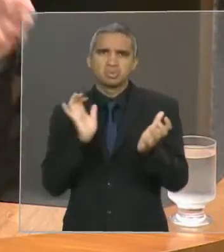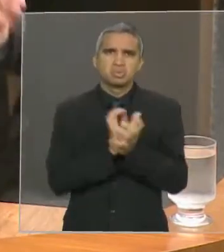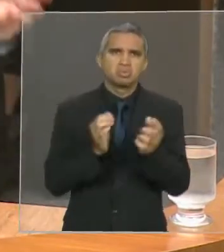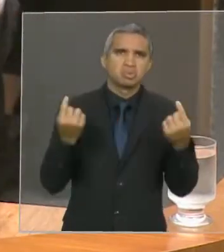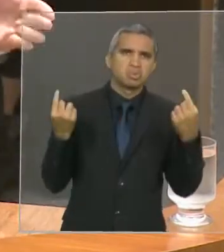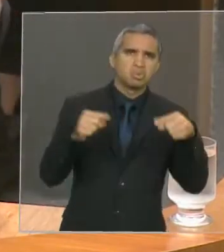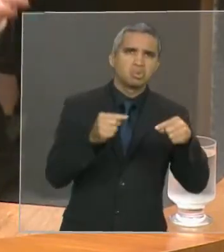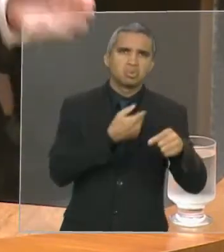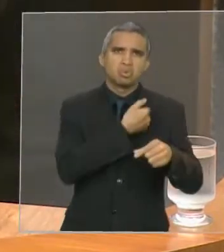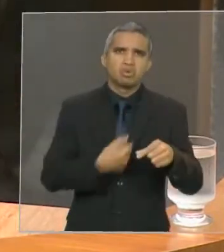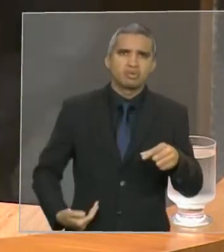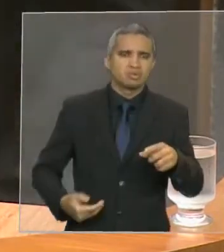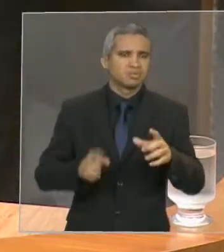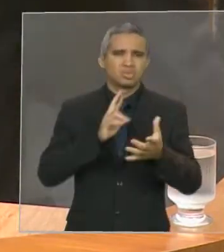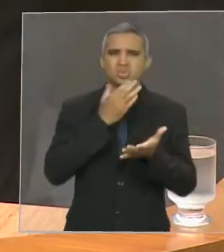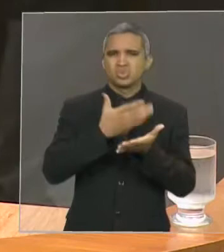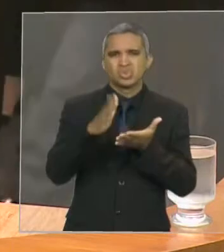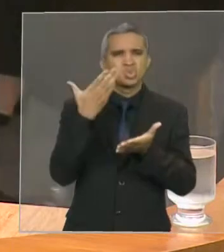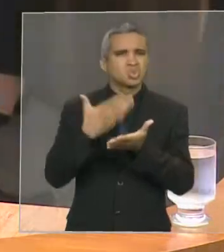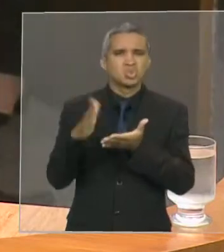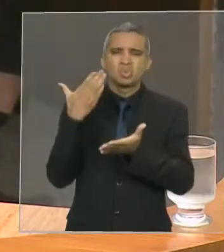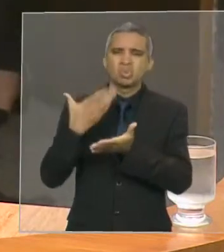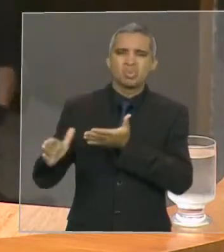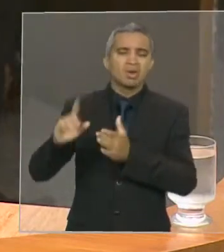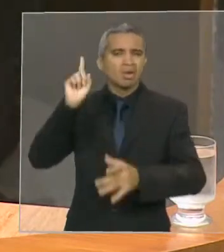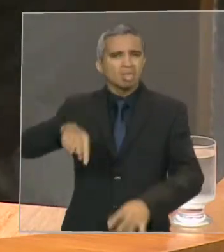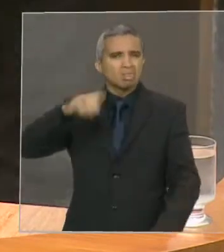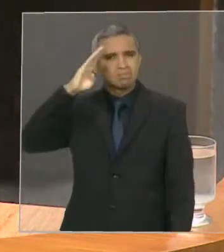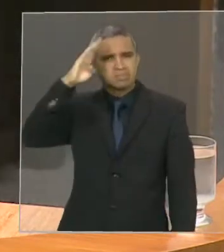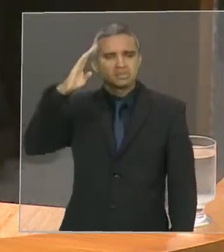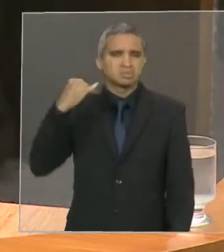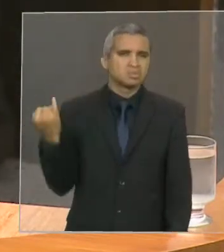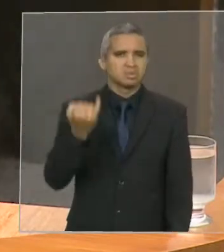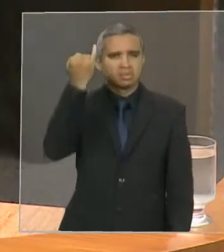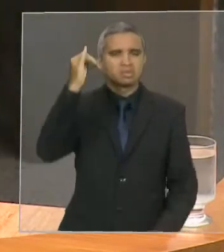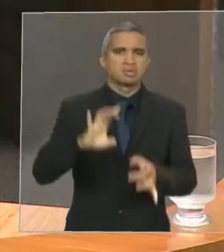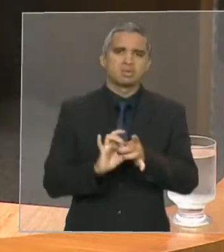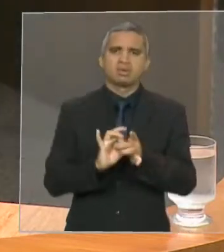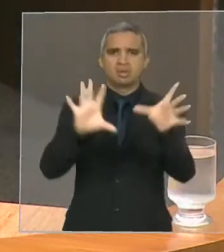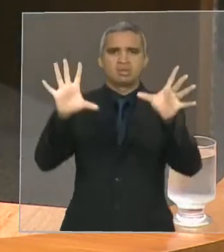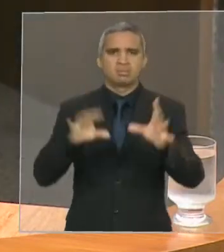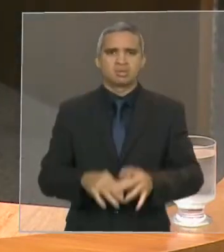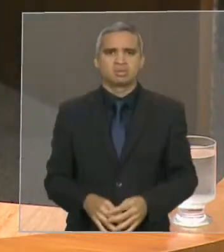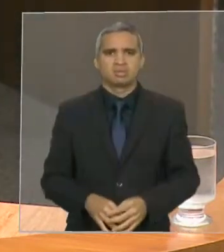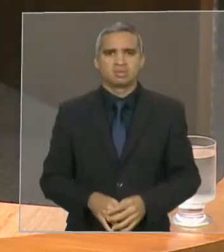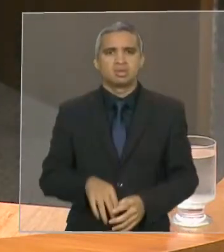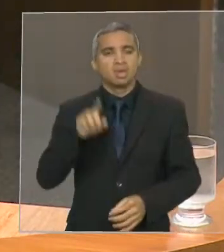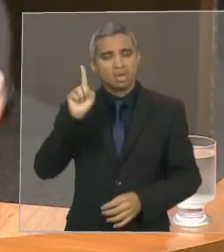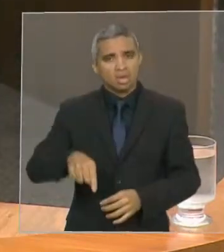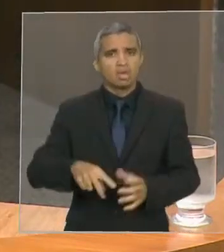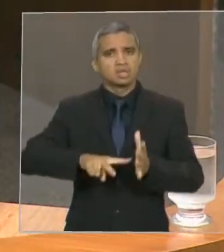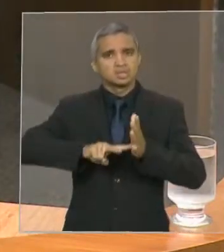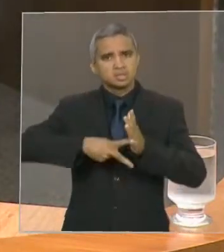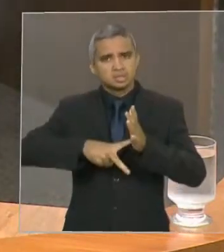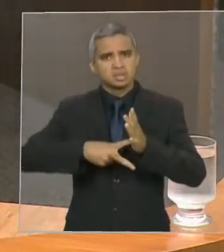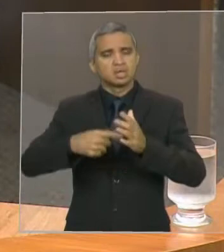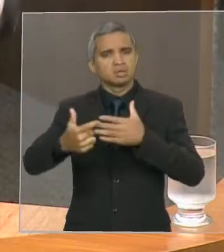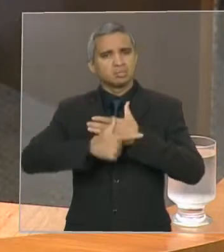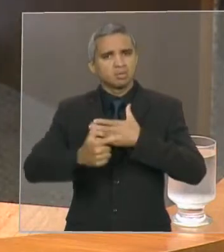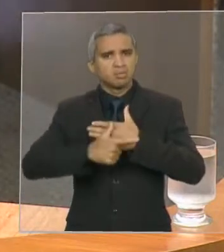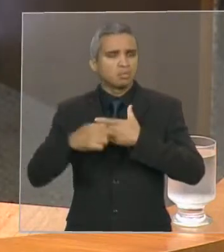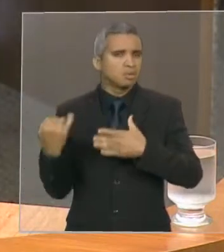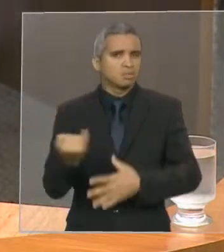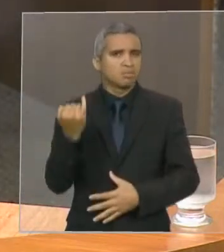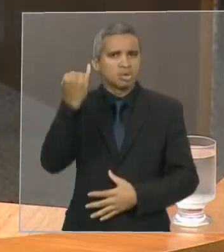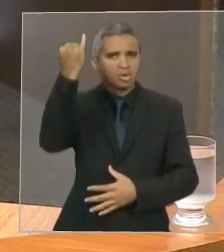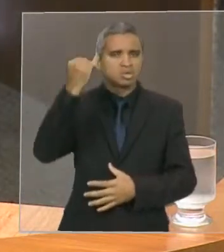democracia, da essência da democracia, que é a participação dos sindicatos, que tiveram papel importante. E todos os